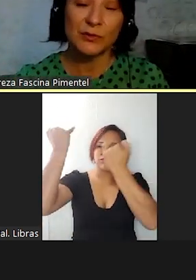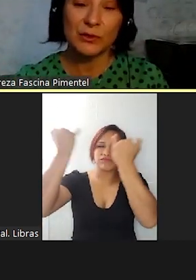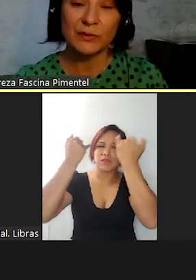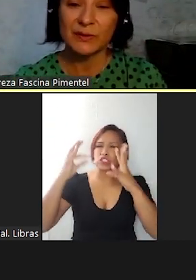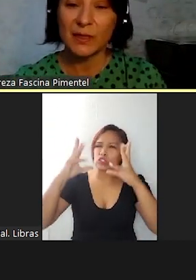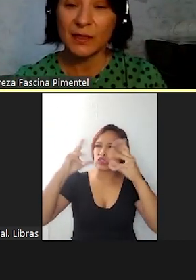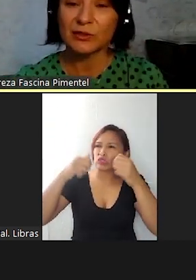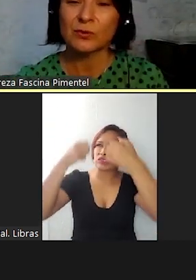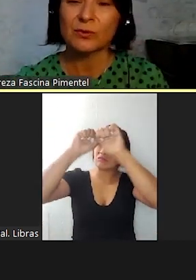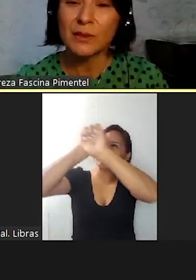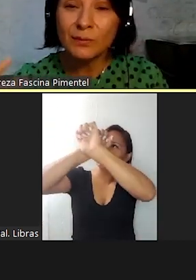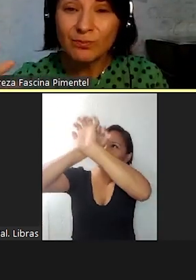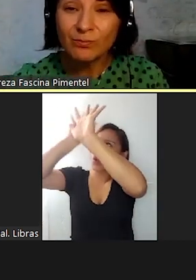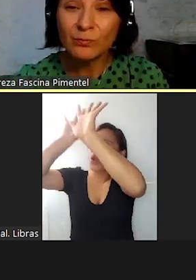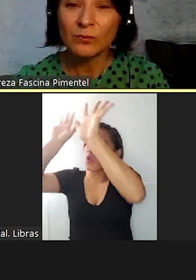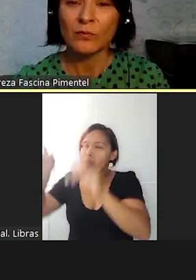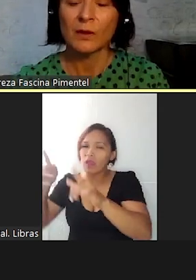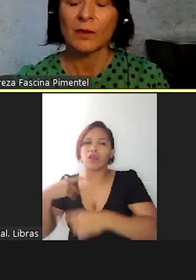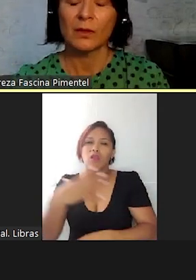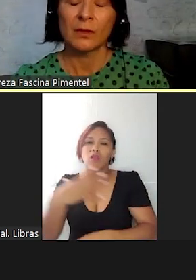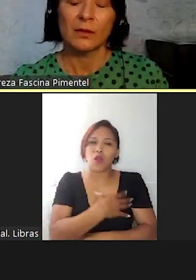que os nossos filhos sejam e